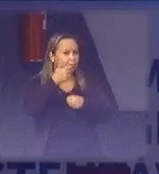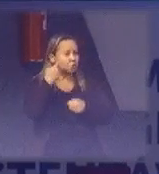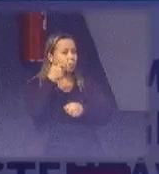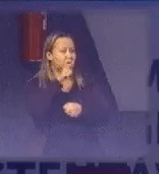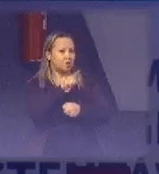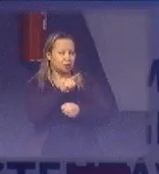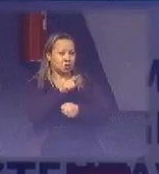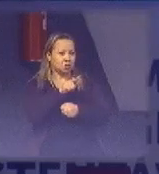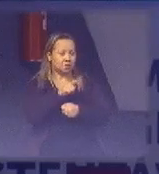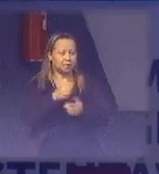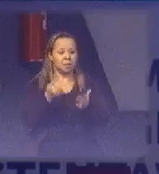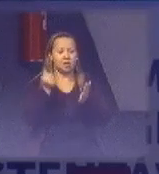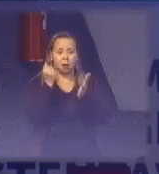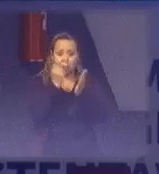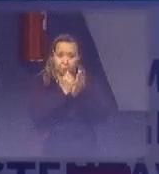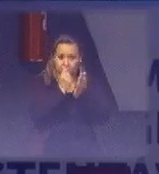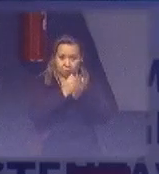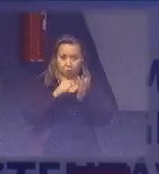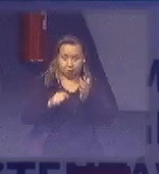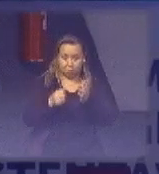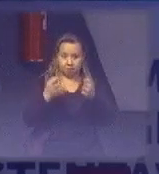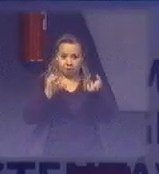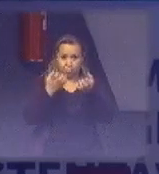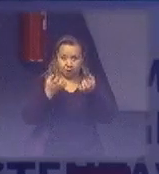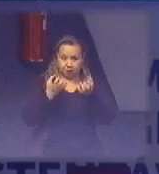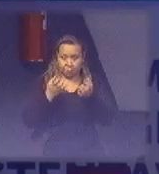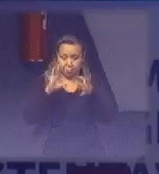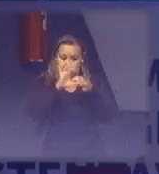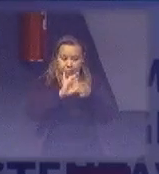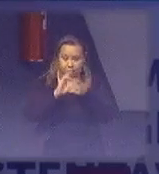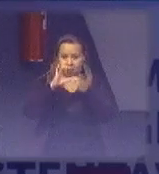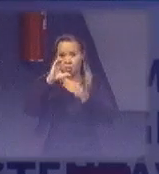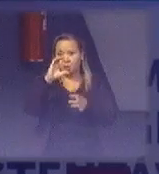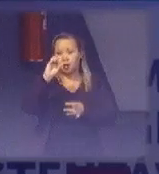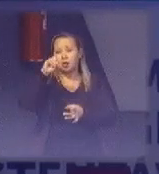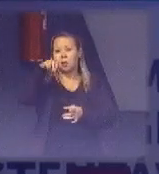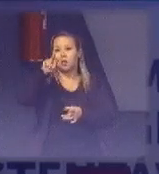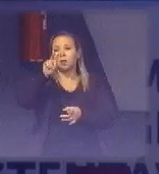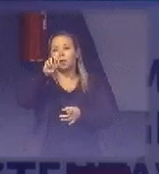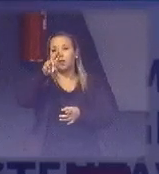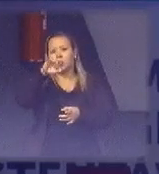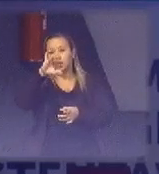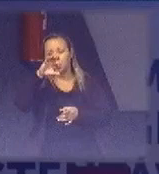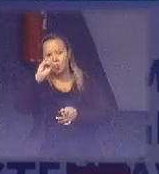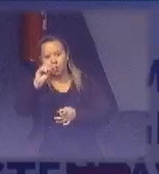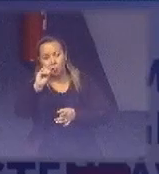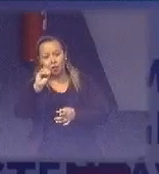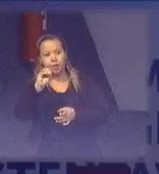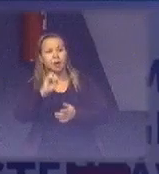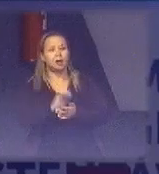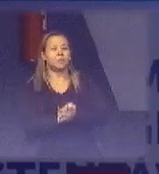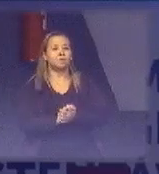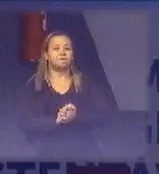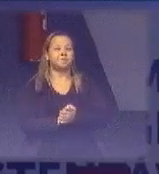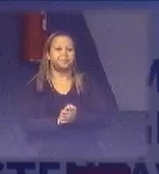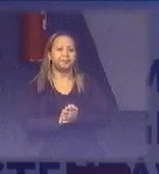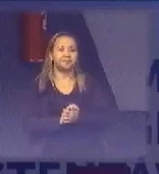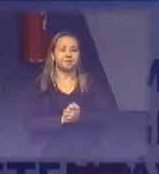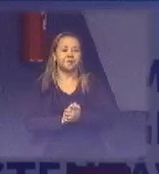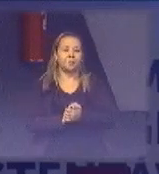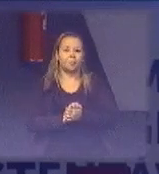de fazer o convênio partiu da nossa desembargadora presidente, a desembargadora Solange Cristina Passos,